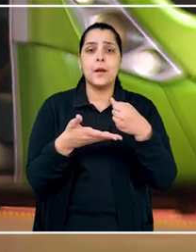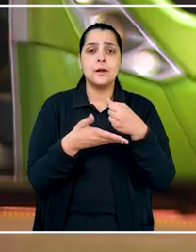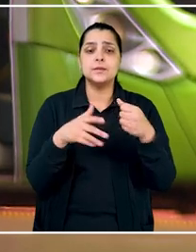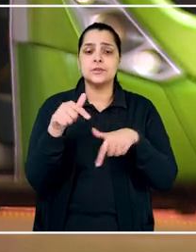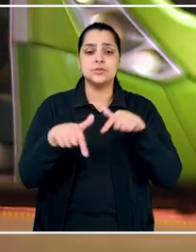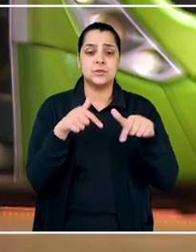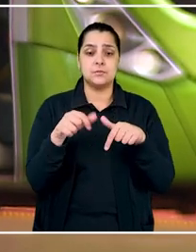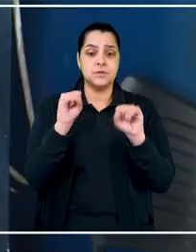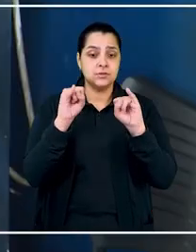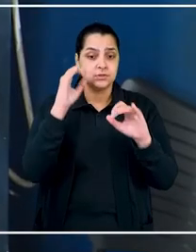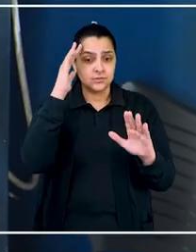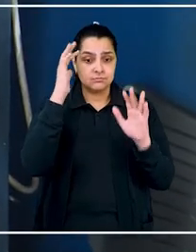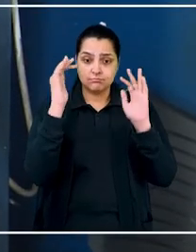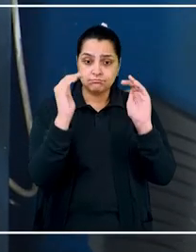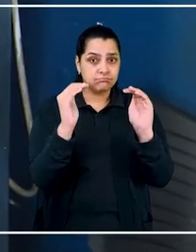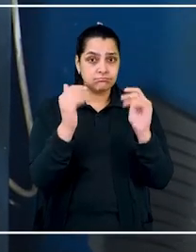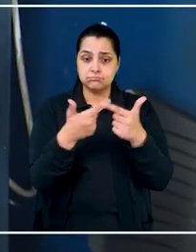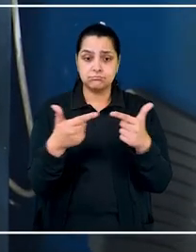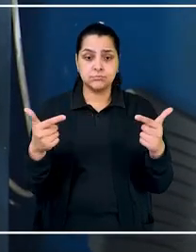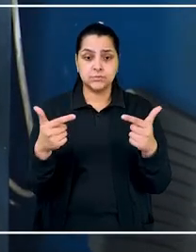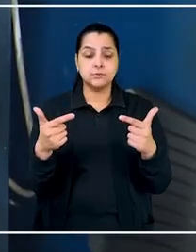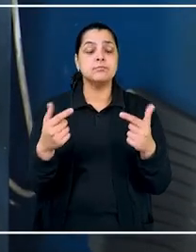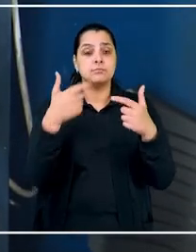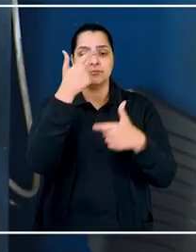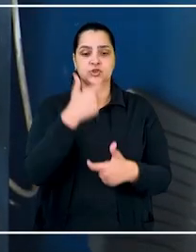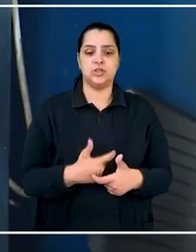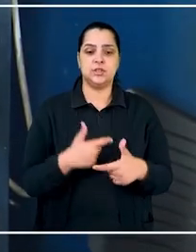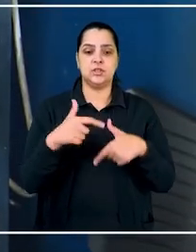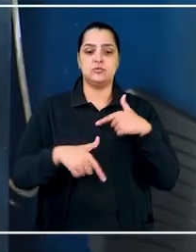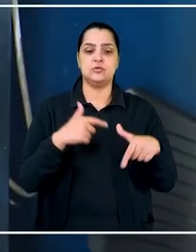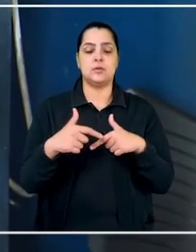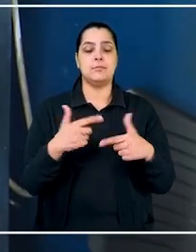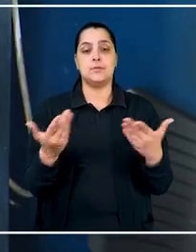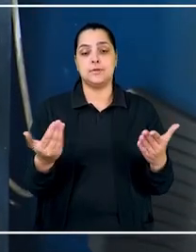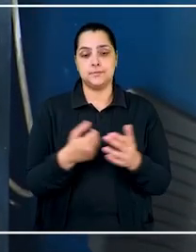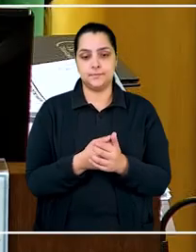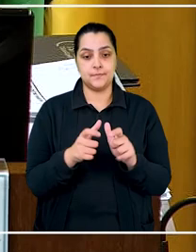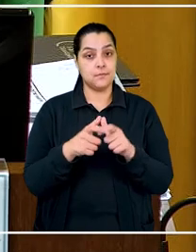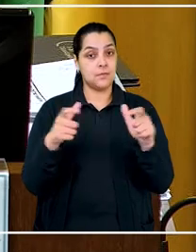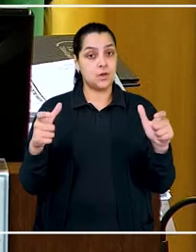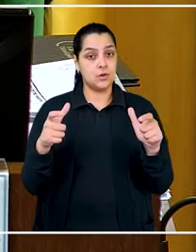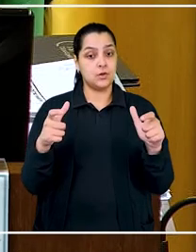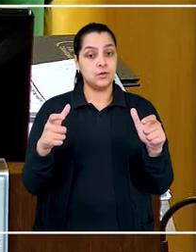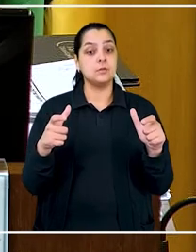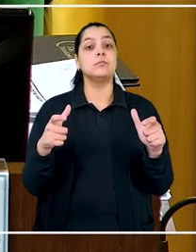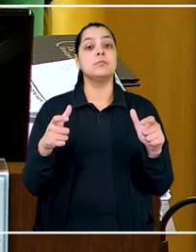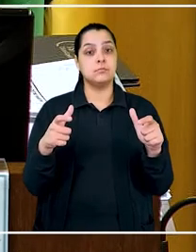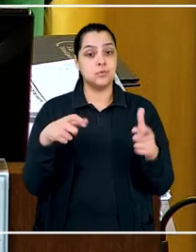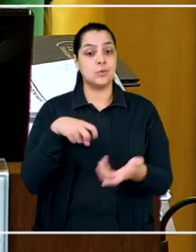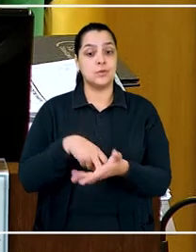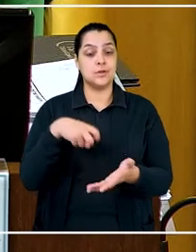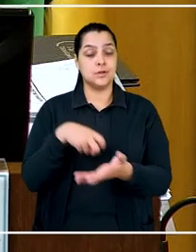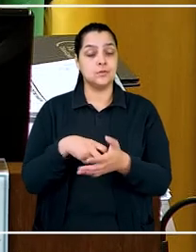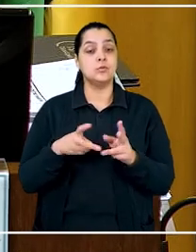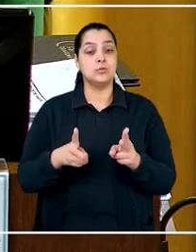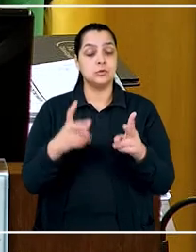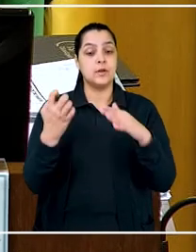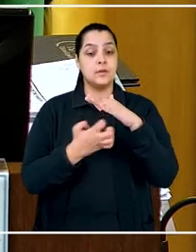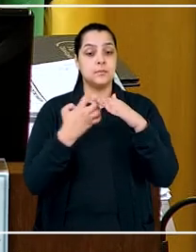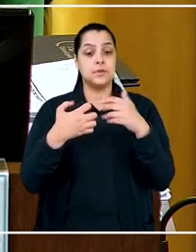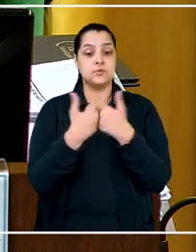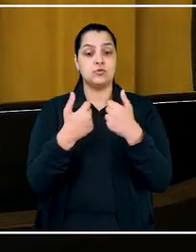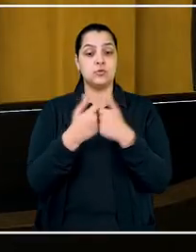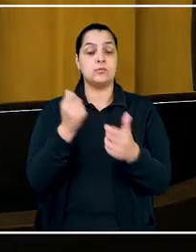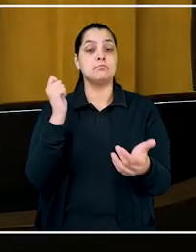mínimas de trabalho que, se não forem observadas, ofendem a dignidade do empregado. Por maioria, a turma manteve a condenação e a